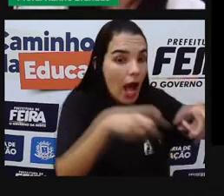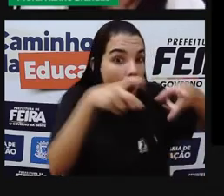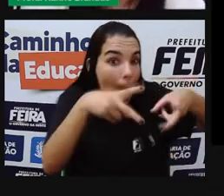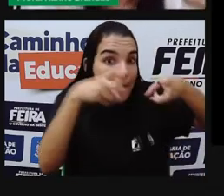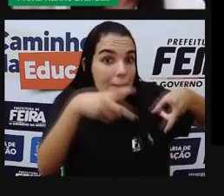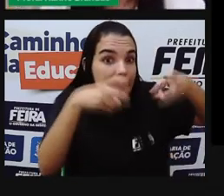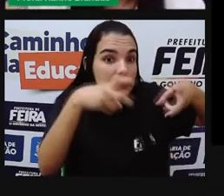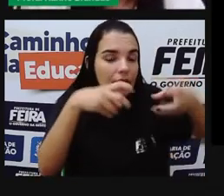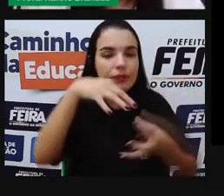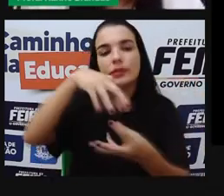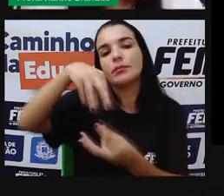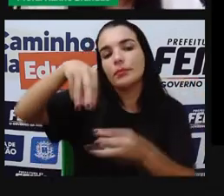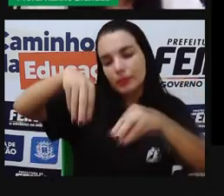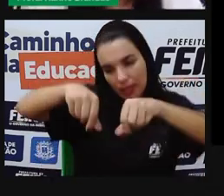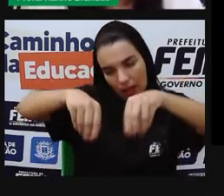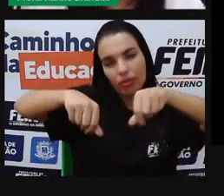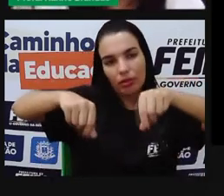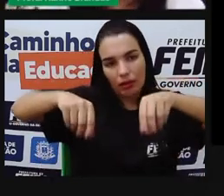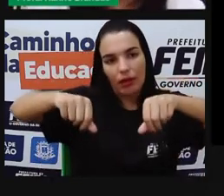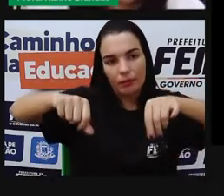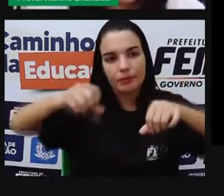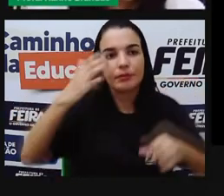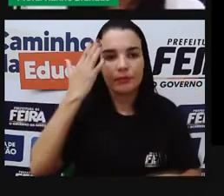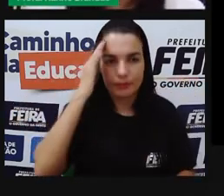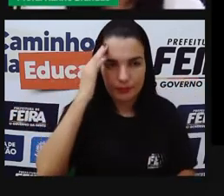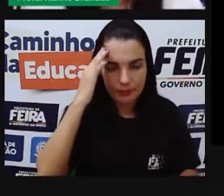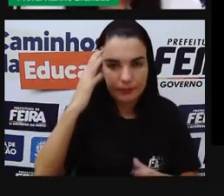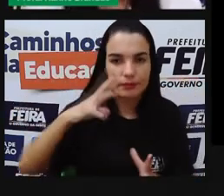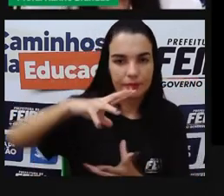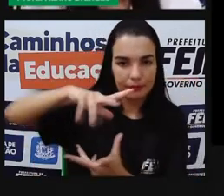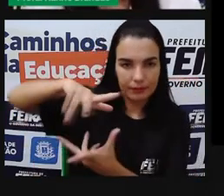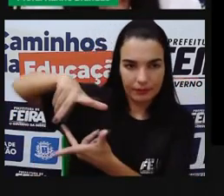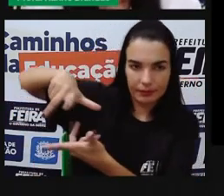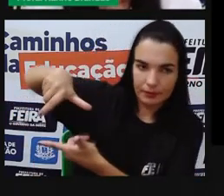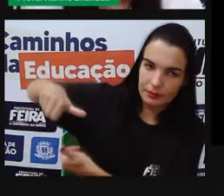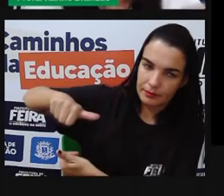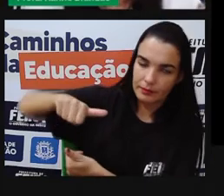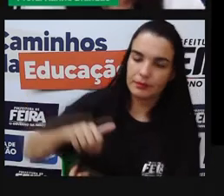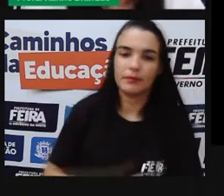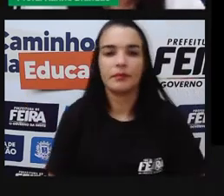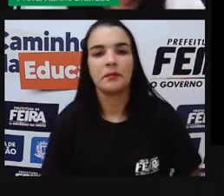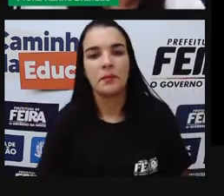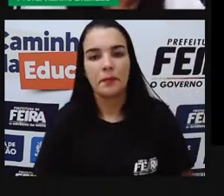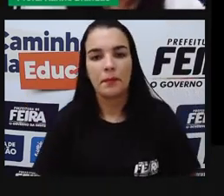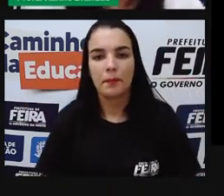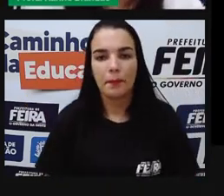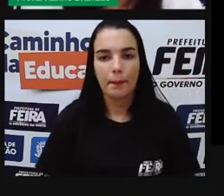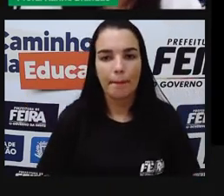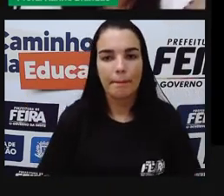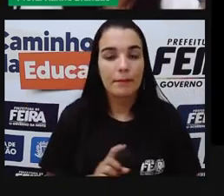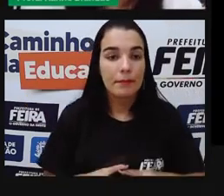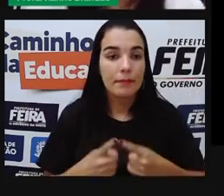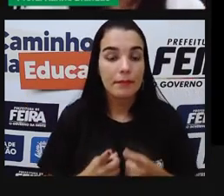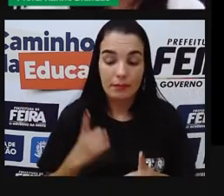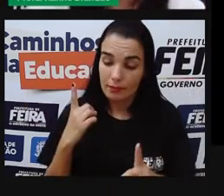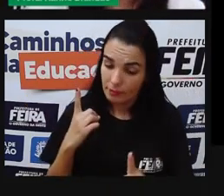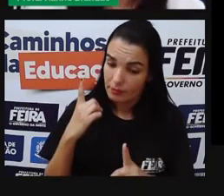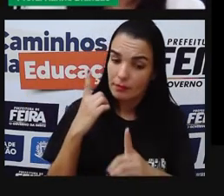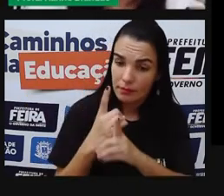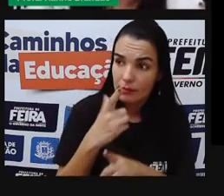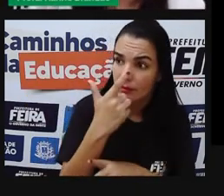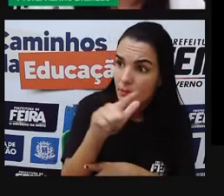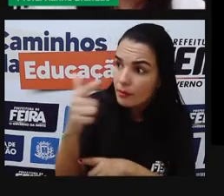espaços, outros planetas, né? E que vão encontrar e perceber,